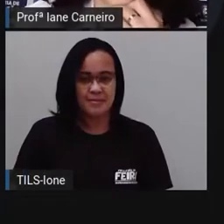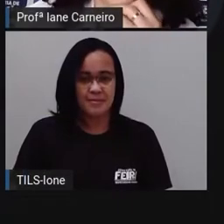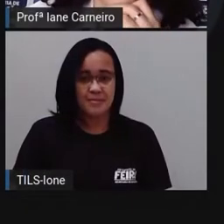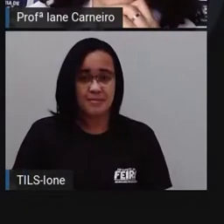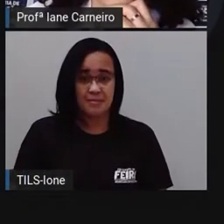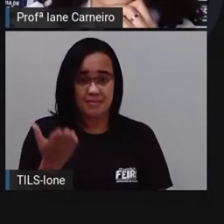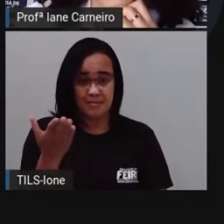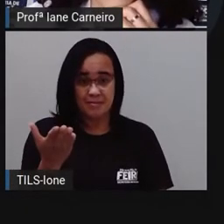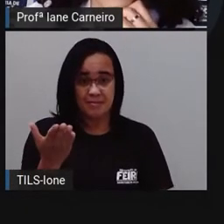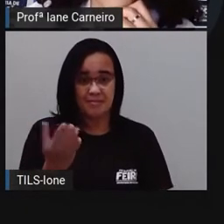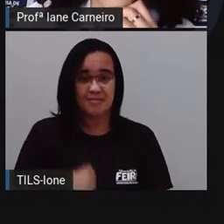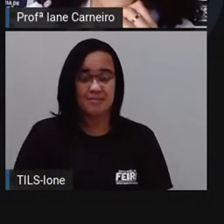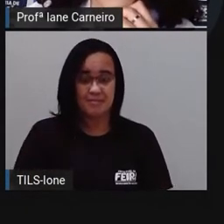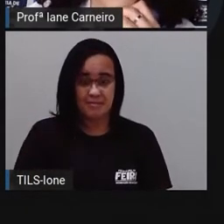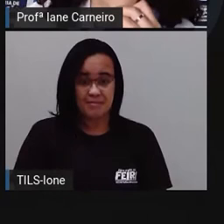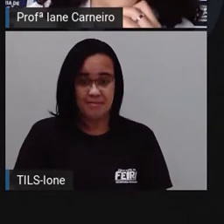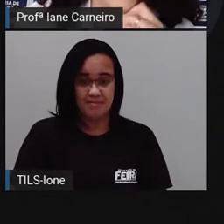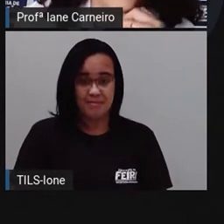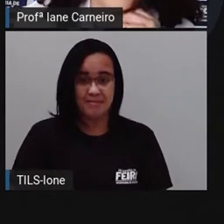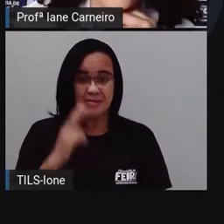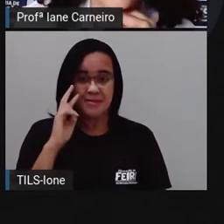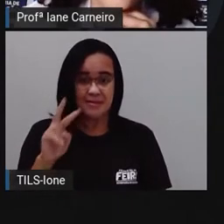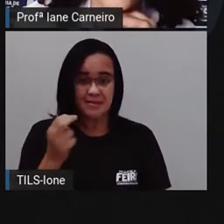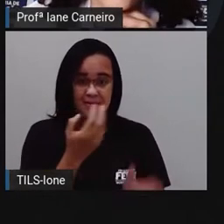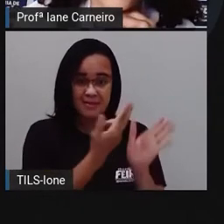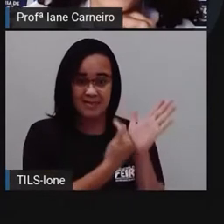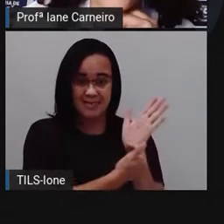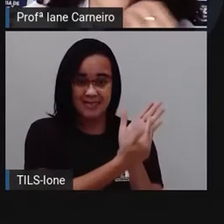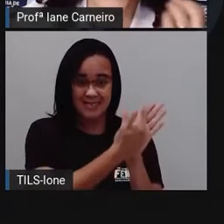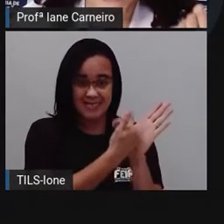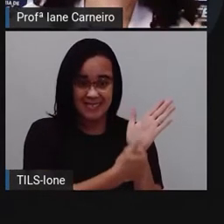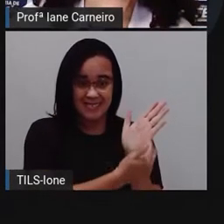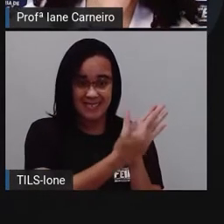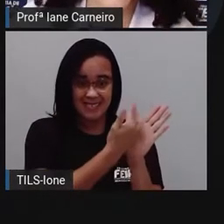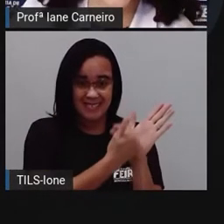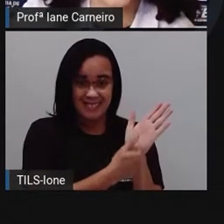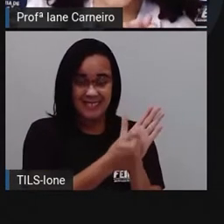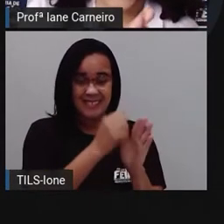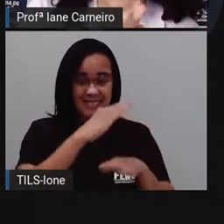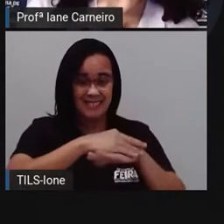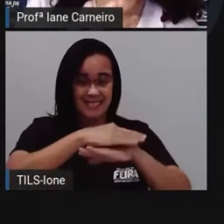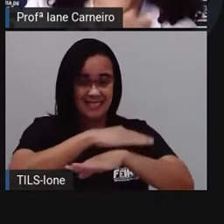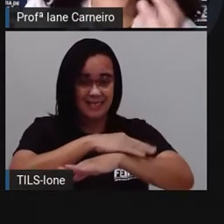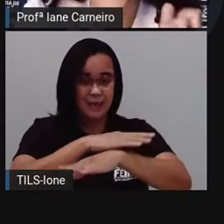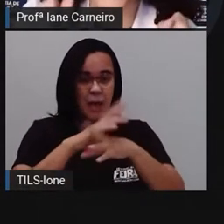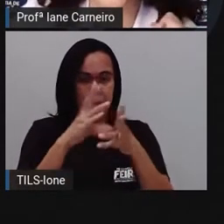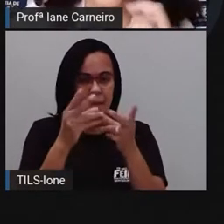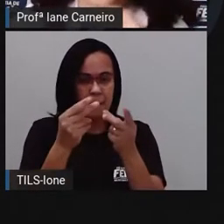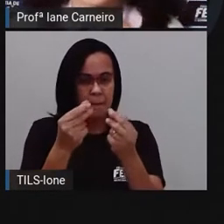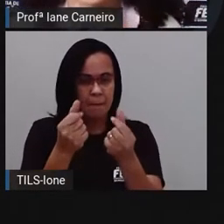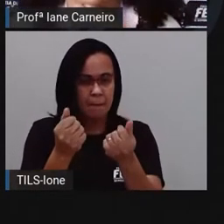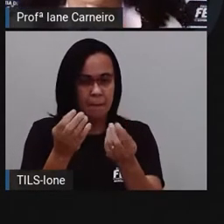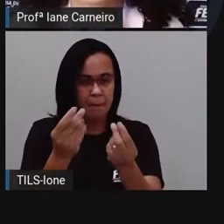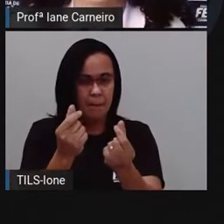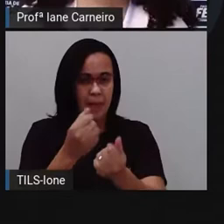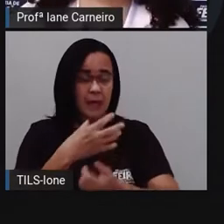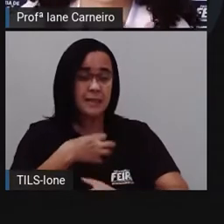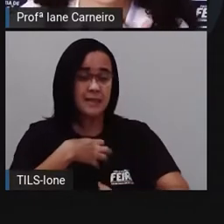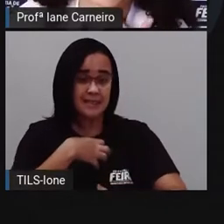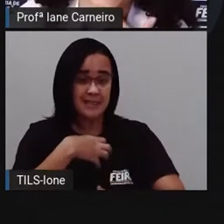Olha a capa aqui, tá vendo essa texturinha aqui, ó? Do cogumelo, do sapo, você, quando passa a mão, você sente a textura.